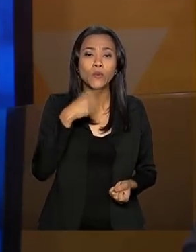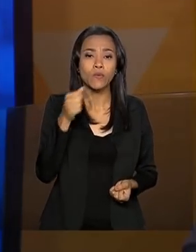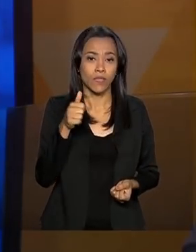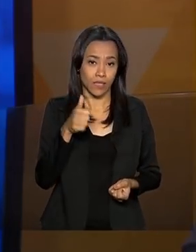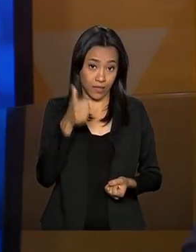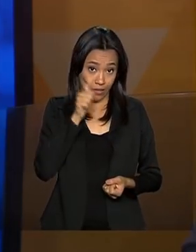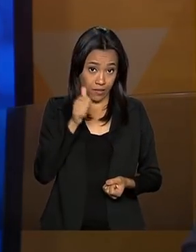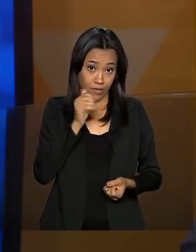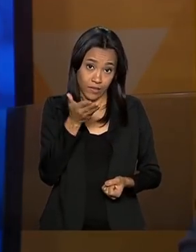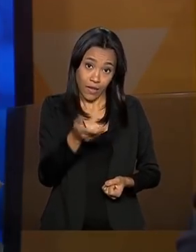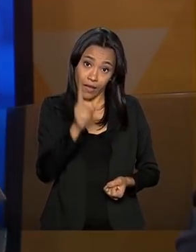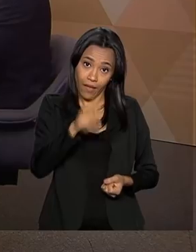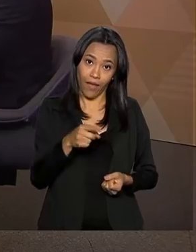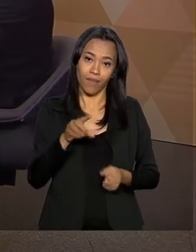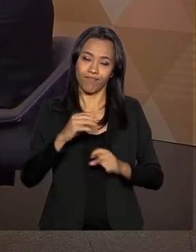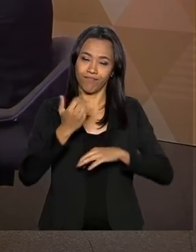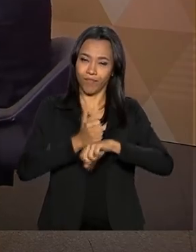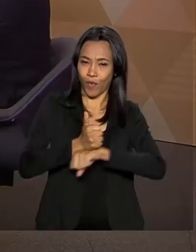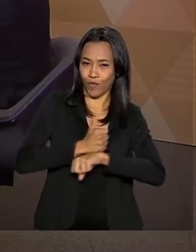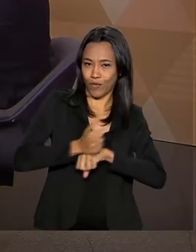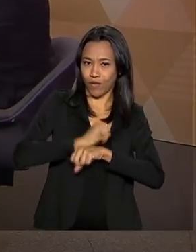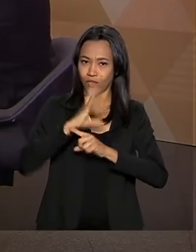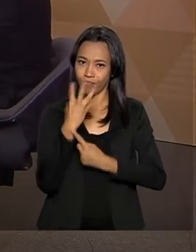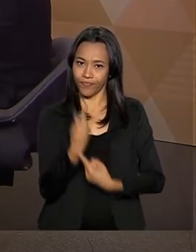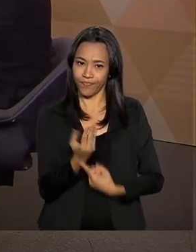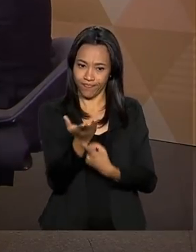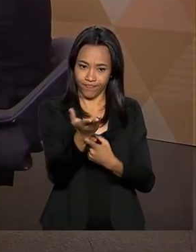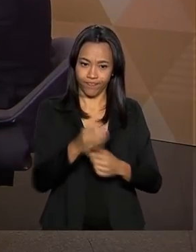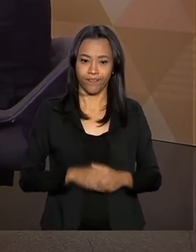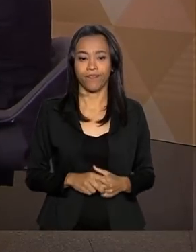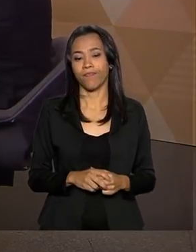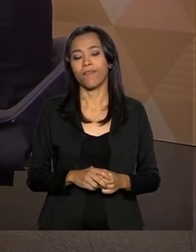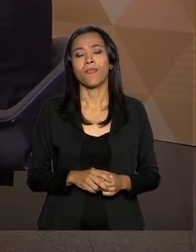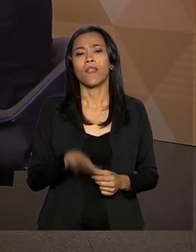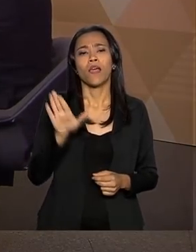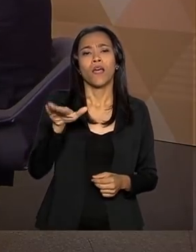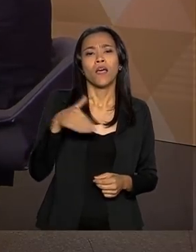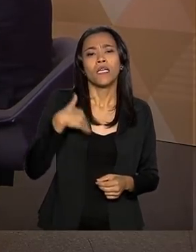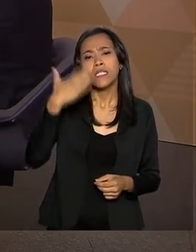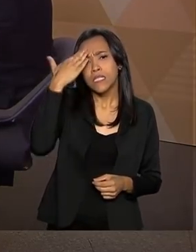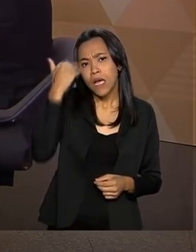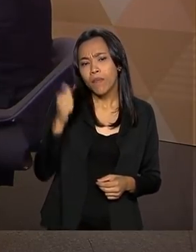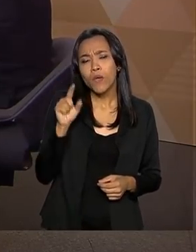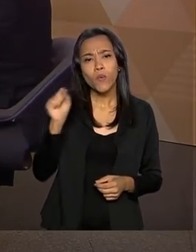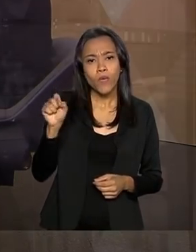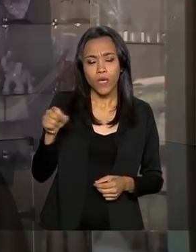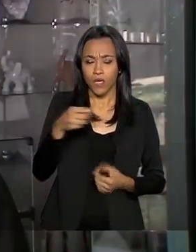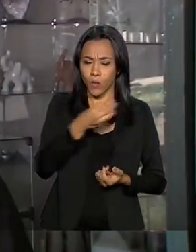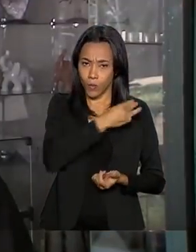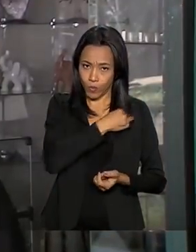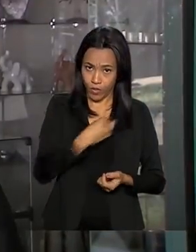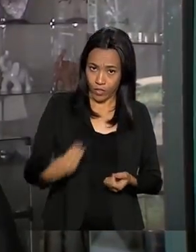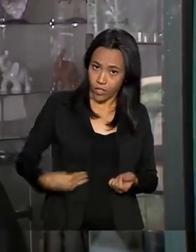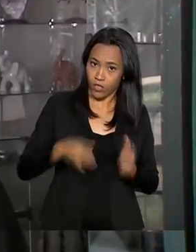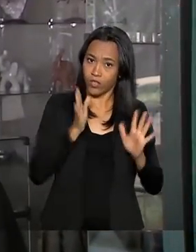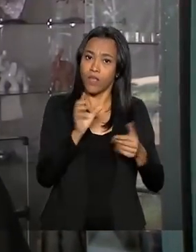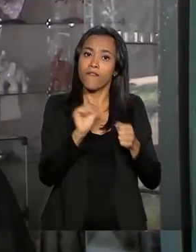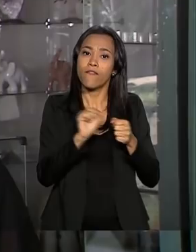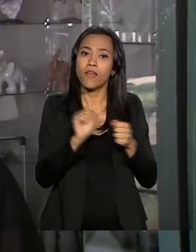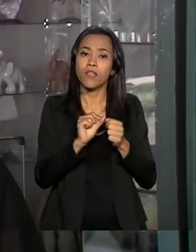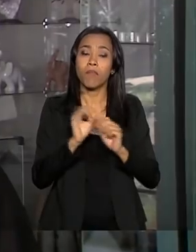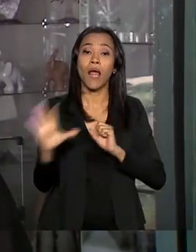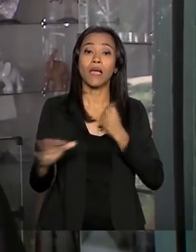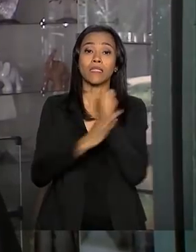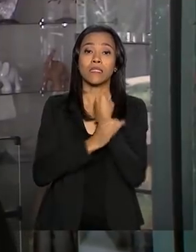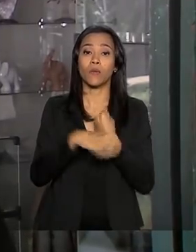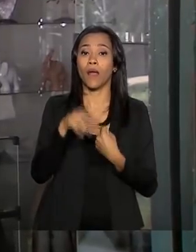Oliveira. Ela é artesã. Eu gostaria de saber o que o senhor ministro tem feito para garantir a todos